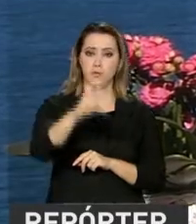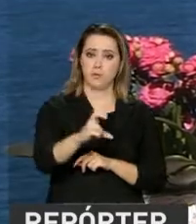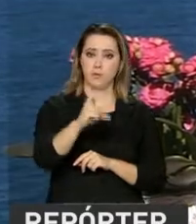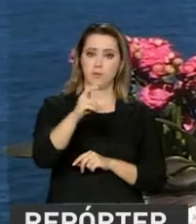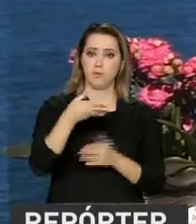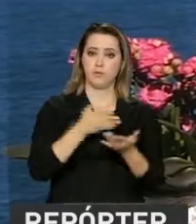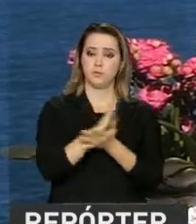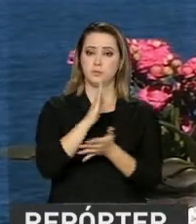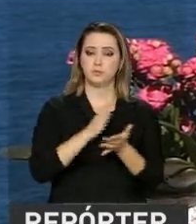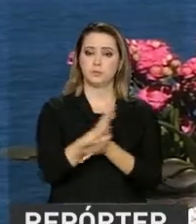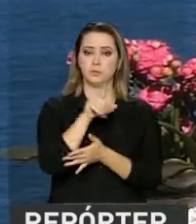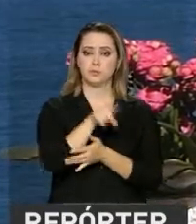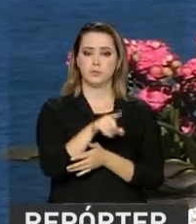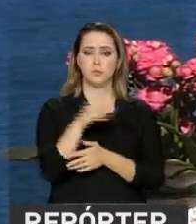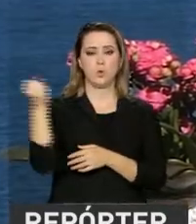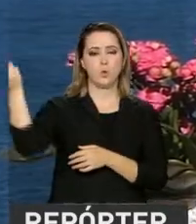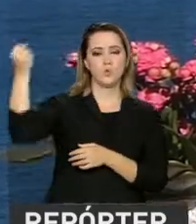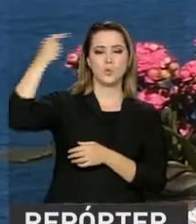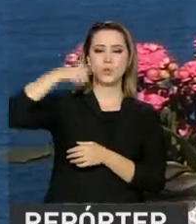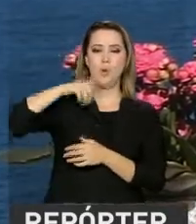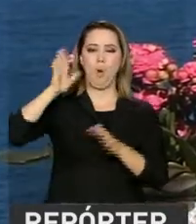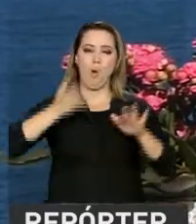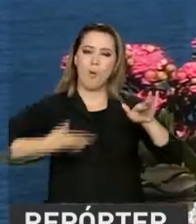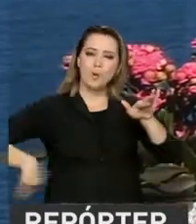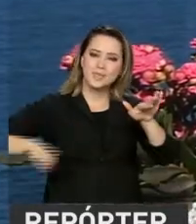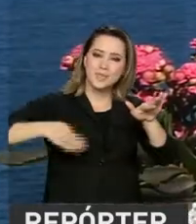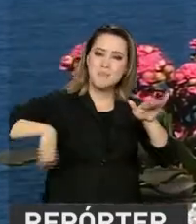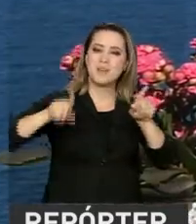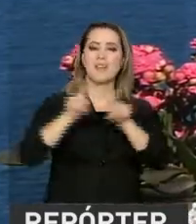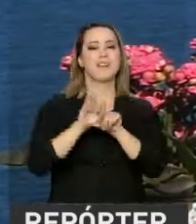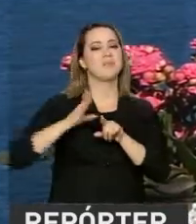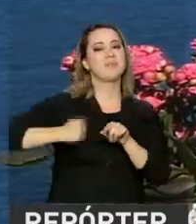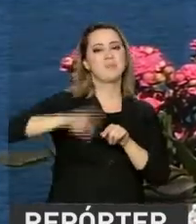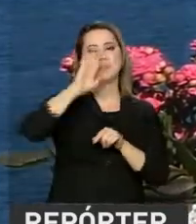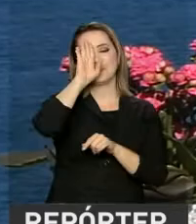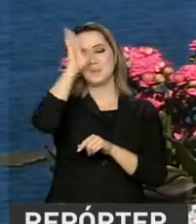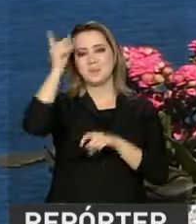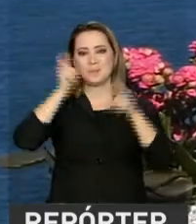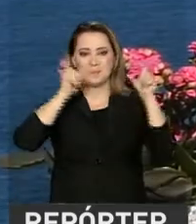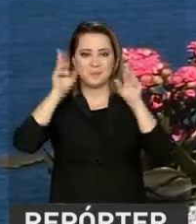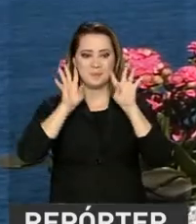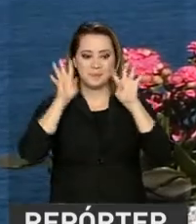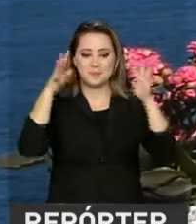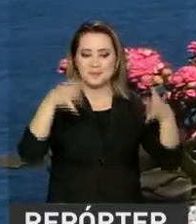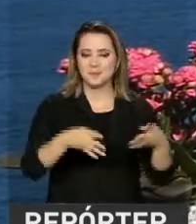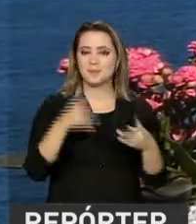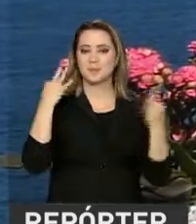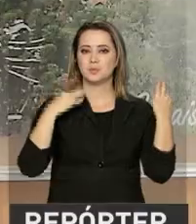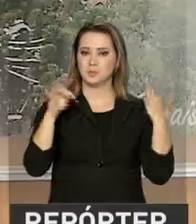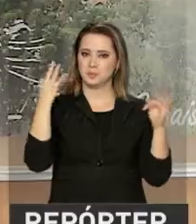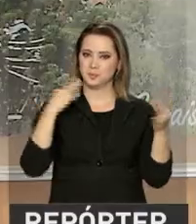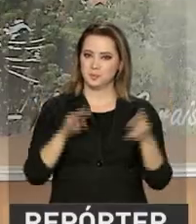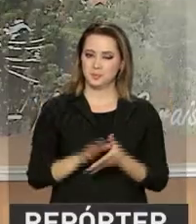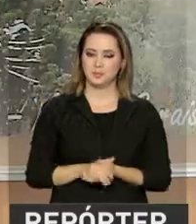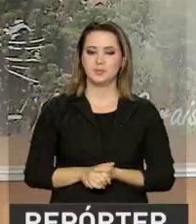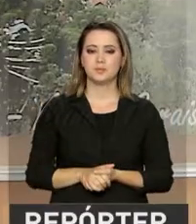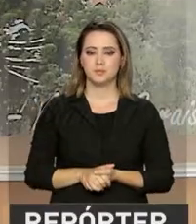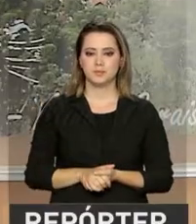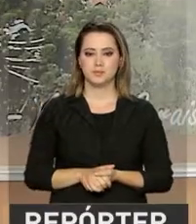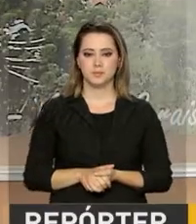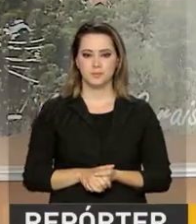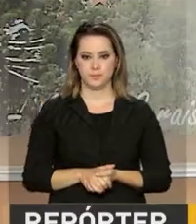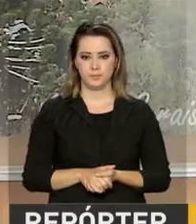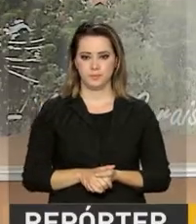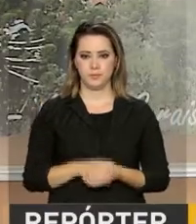aprovação. O sol e a praia continuam sendo os principais atrativos do turismo de lazer. O Ministério do Turismo